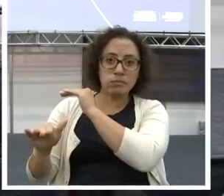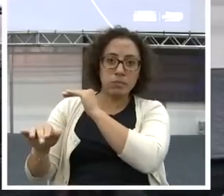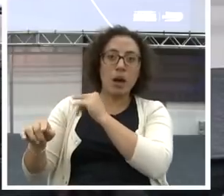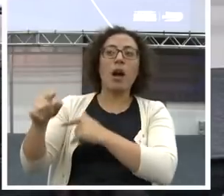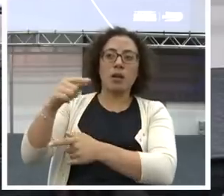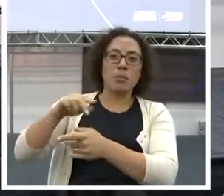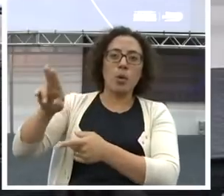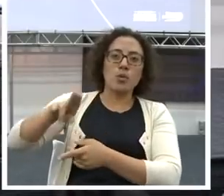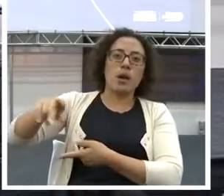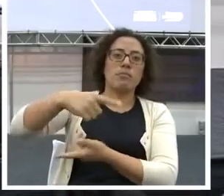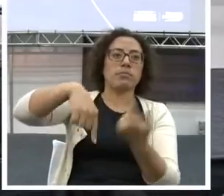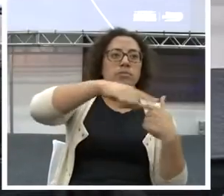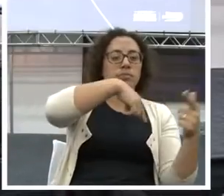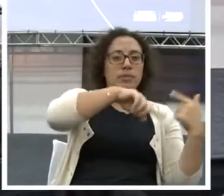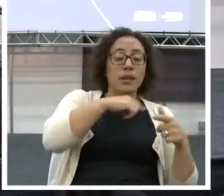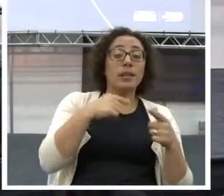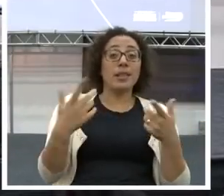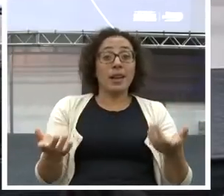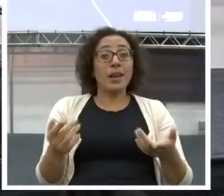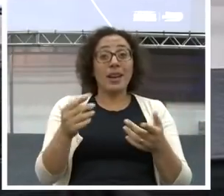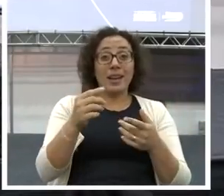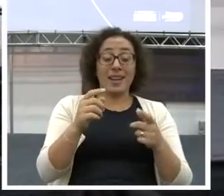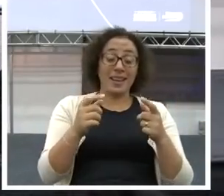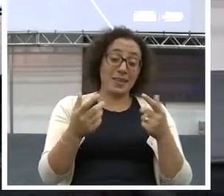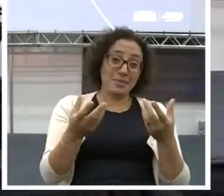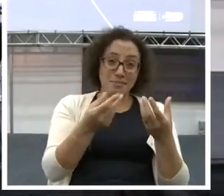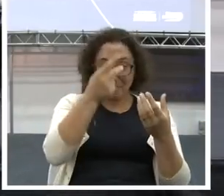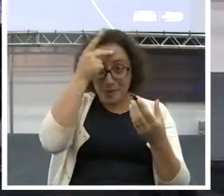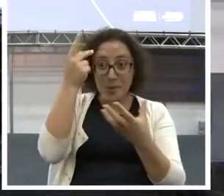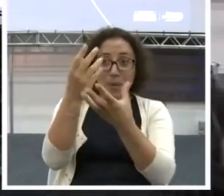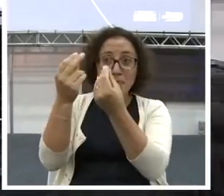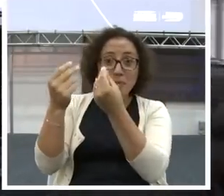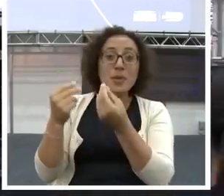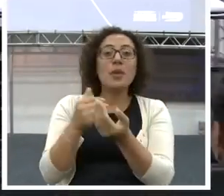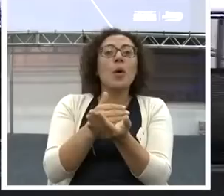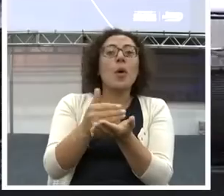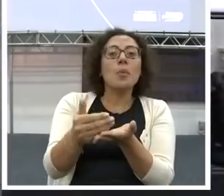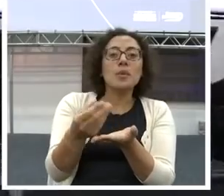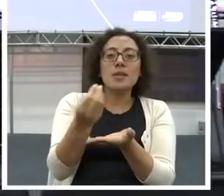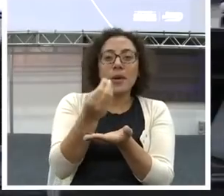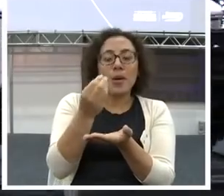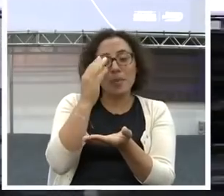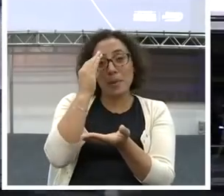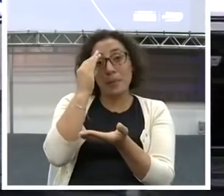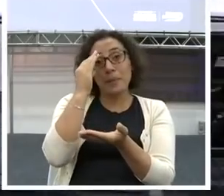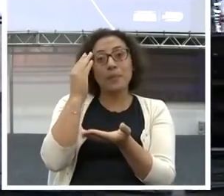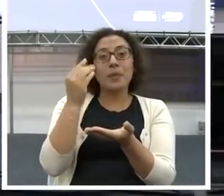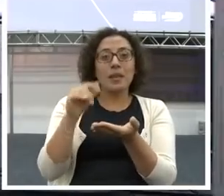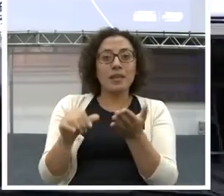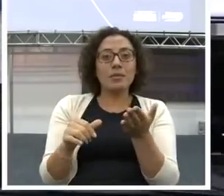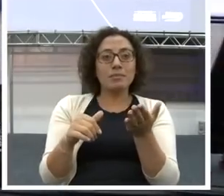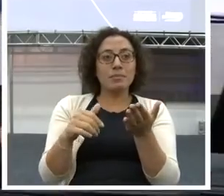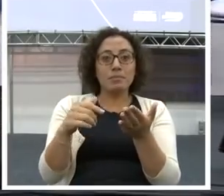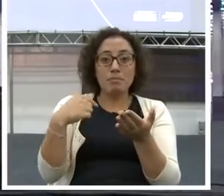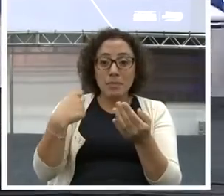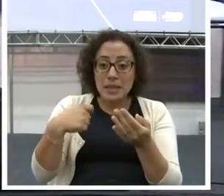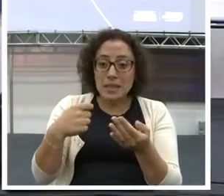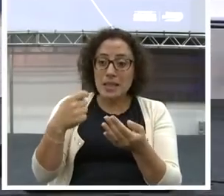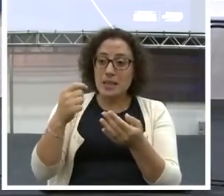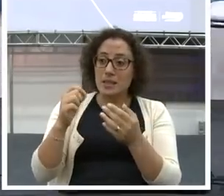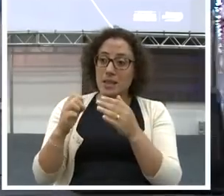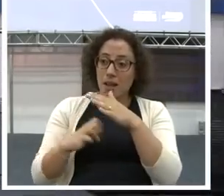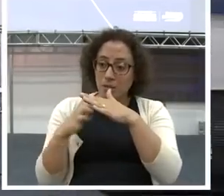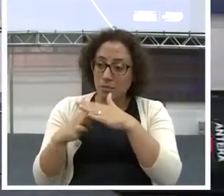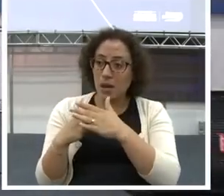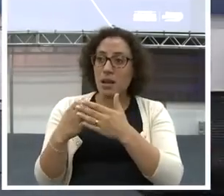começar a sobreviver daquele negócio. Aí o negócio não dá dinheiro. Para isso. Porque leva um tempo de maturação do seu